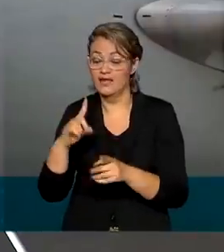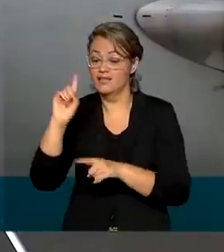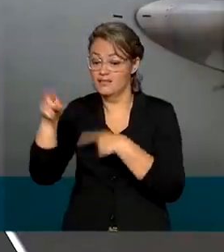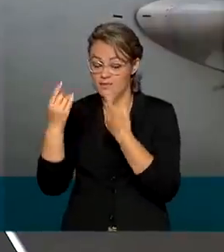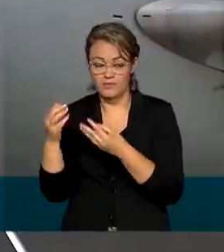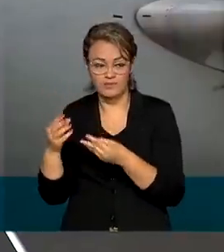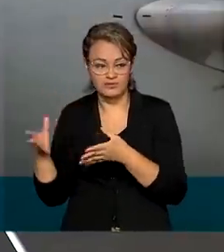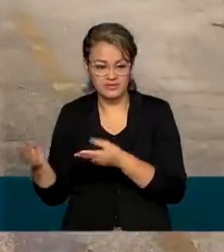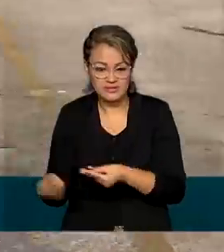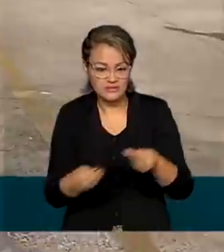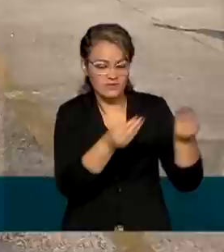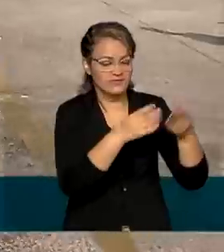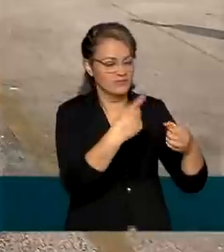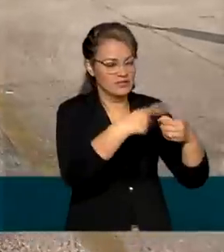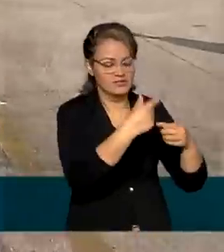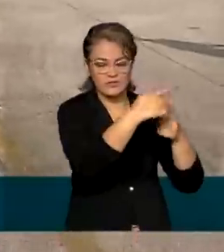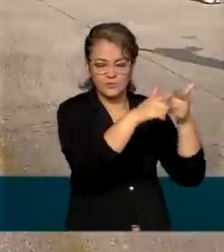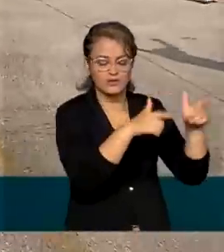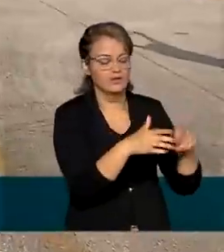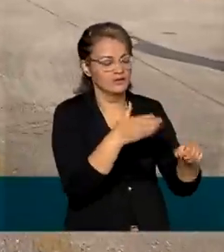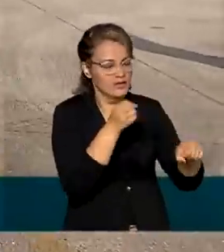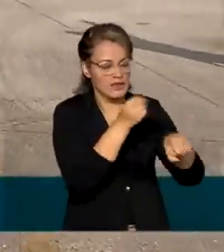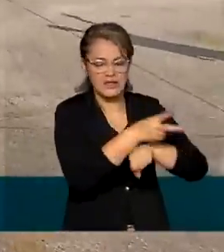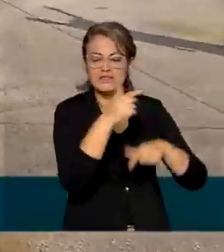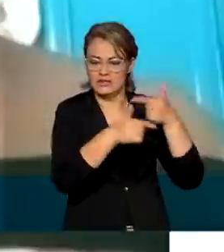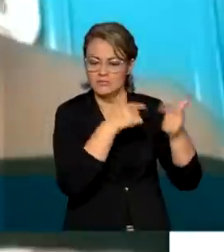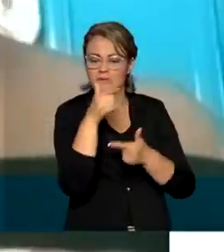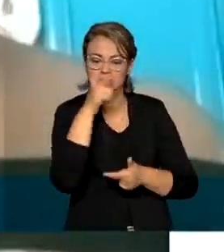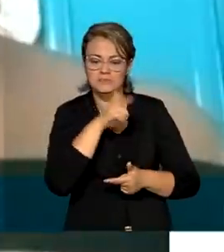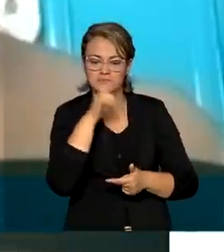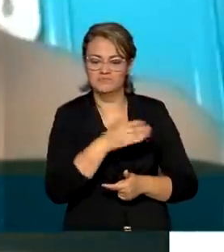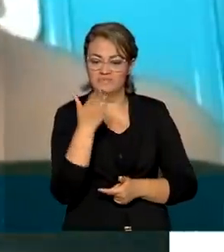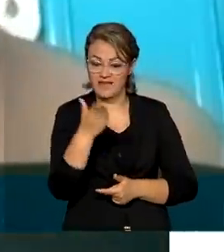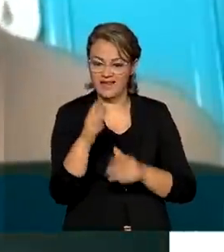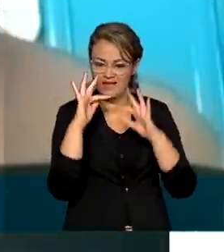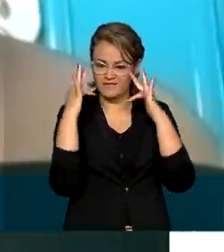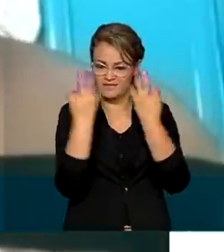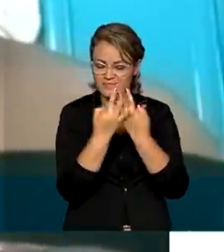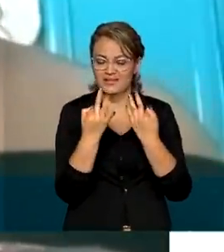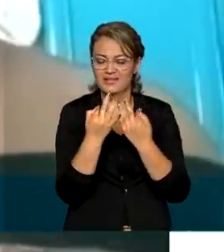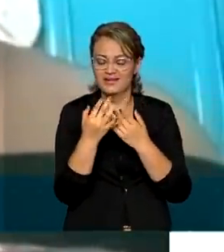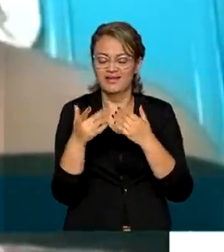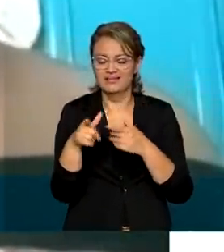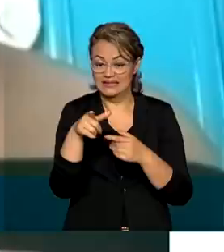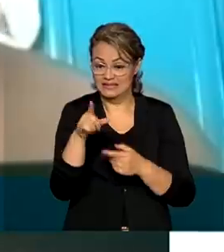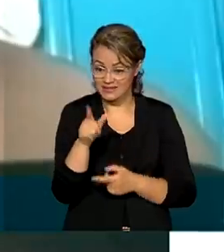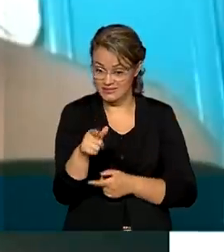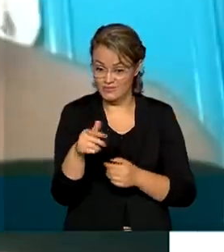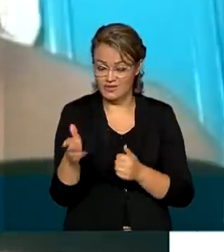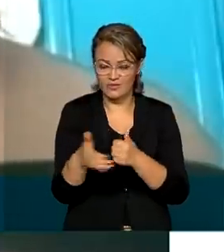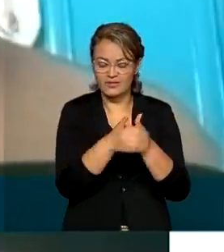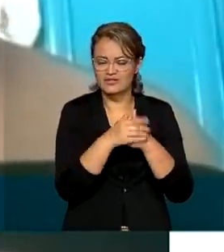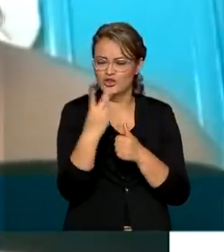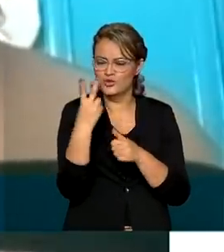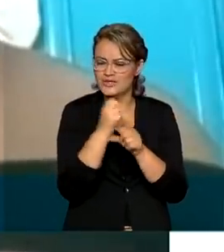encaminhados a cidades, já com vagas de trabalho sinalizadas. A família da Keila foi acolhida aqui no Brasil há dois anos e meio e